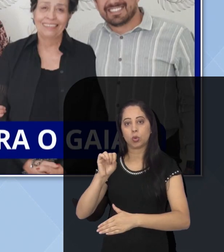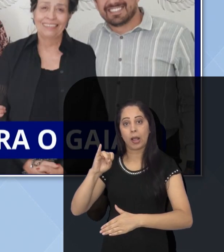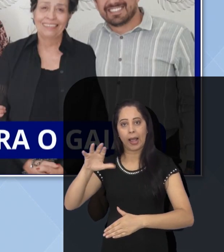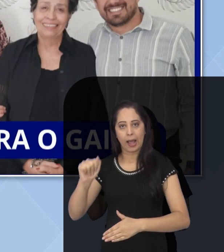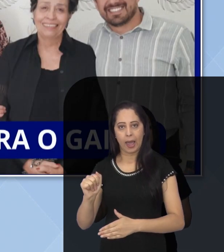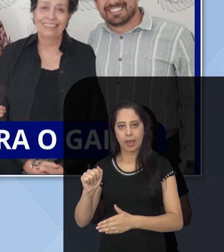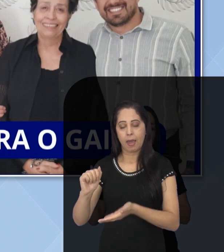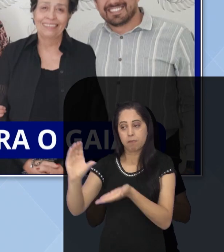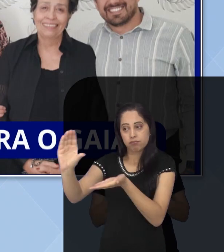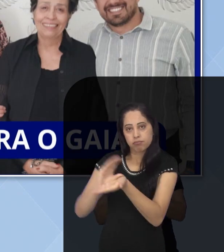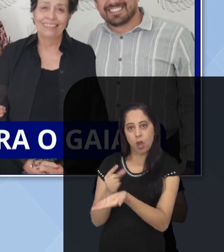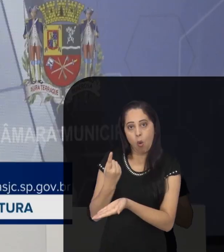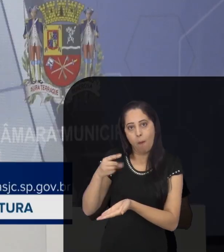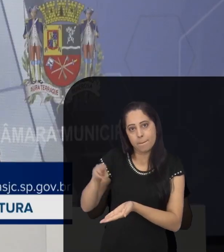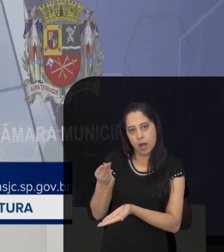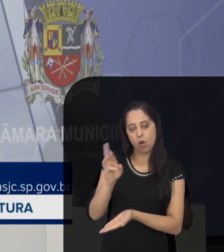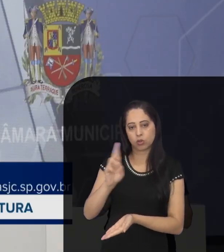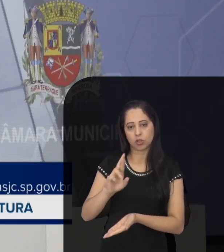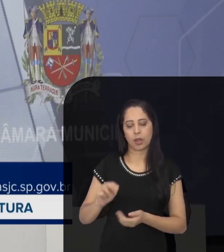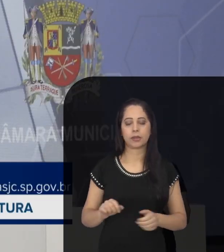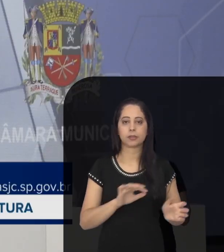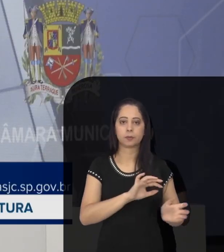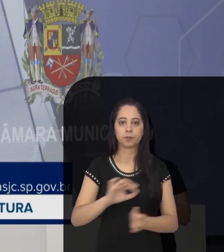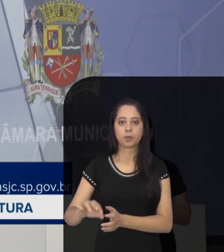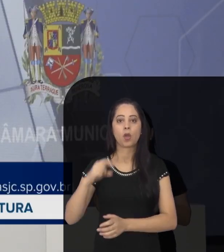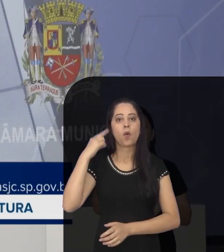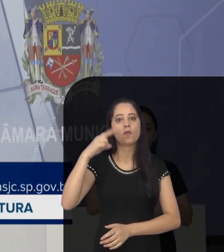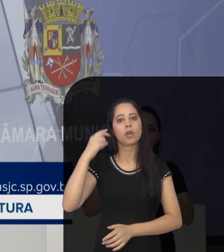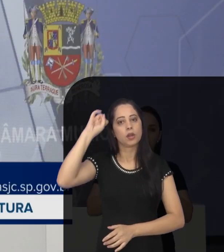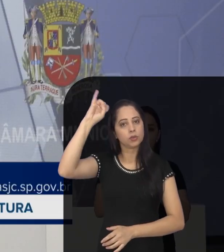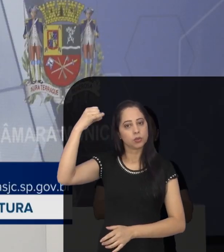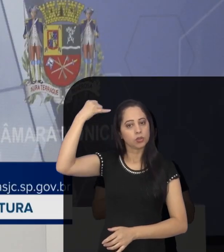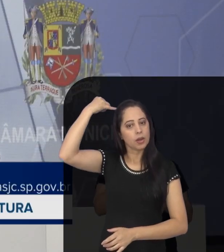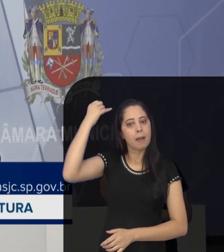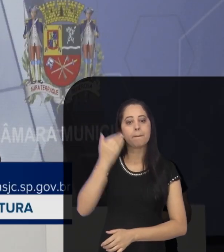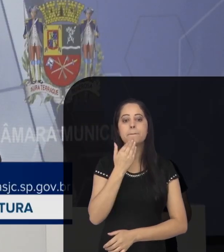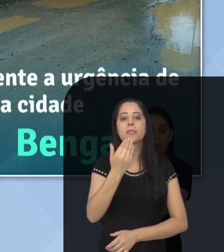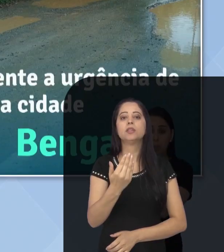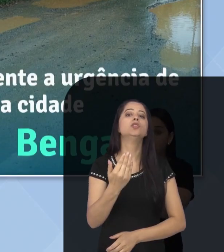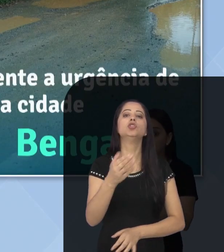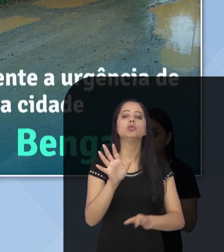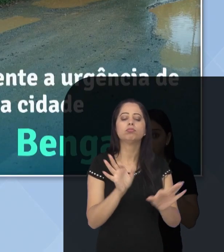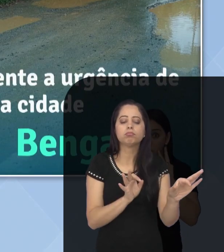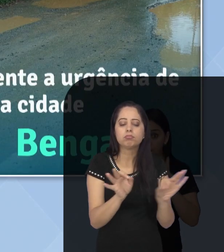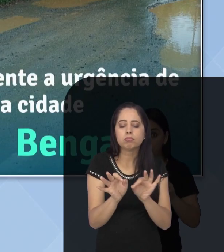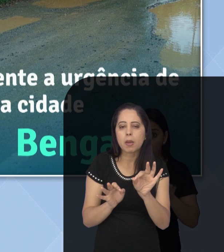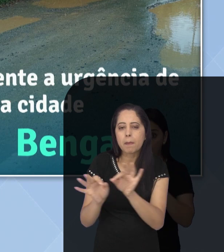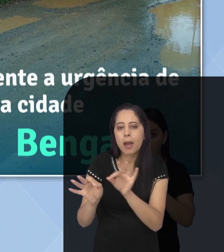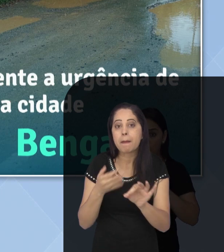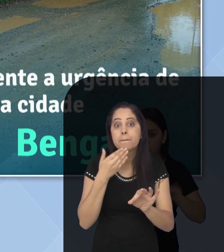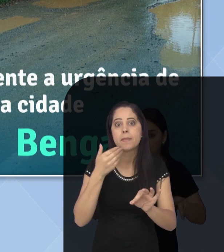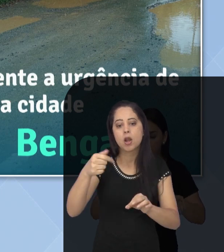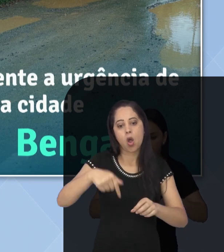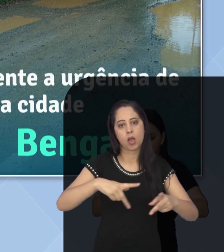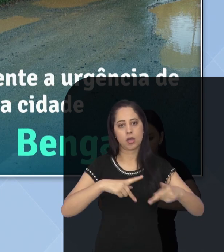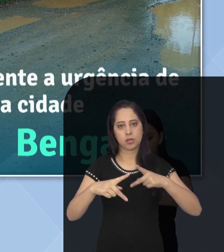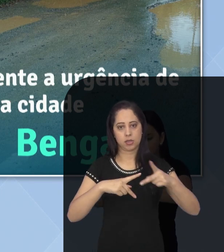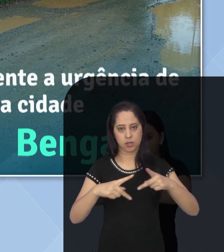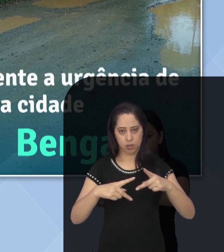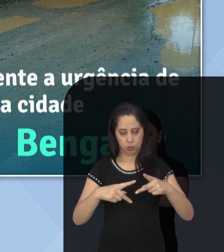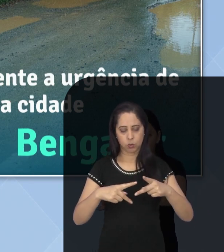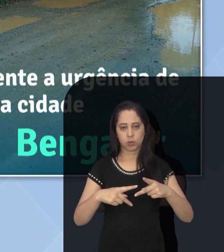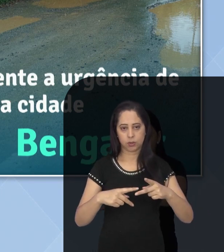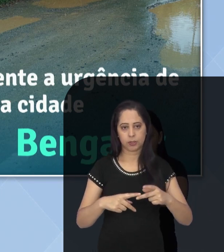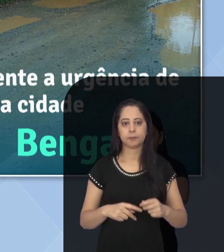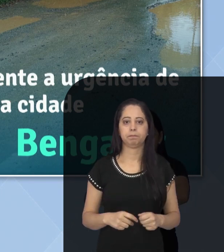que atende pessoas com autismo. Em seu discurso na tribuna, o vereador doutor José Cláudio pediu melhor planejamento na cidade e